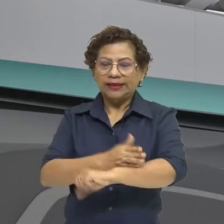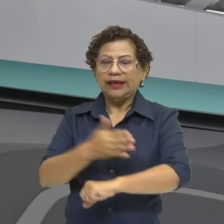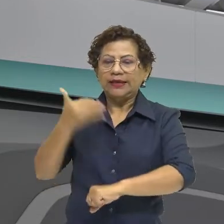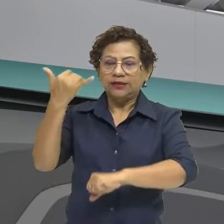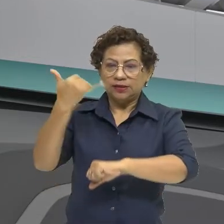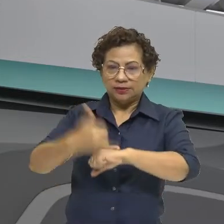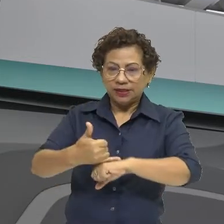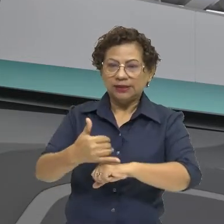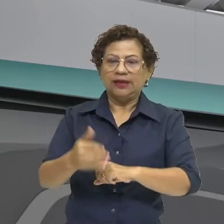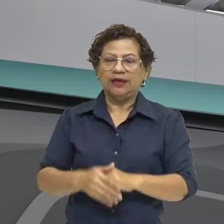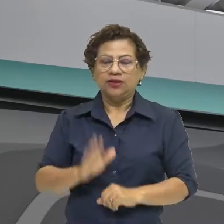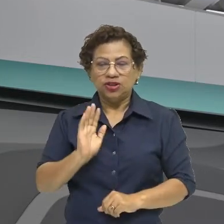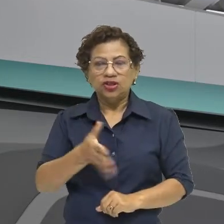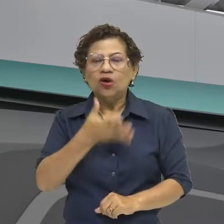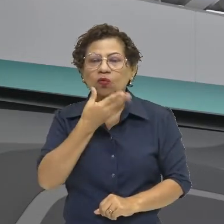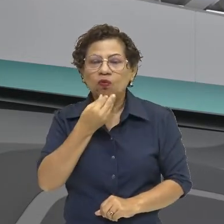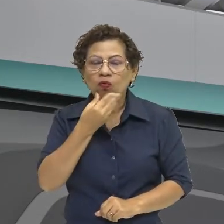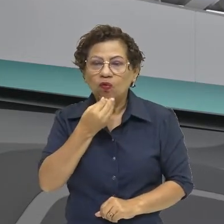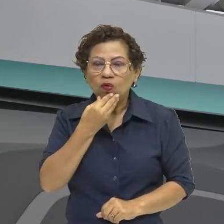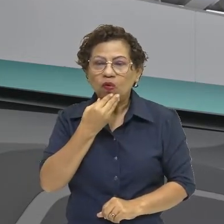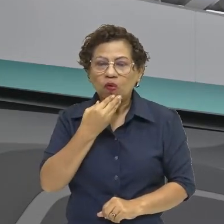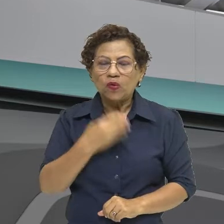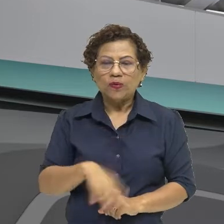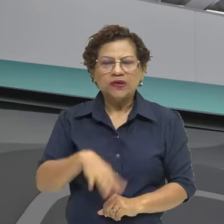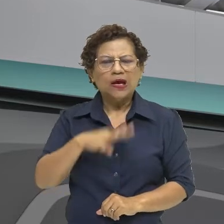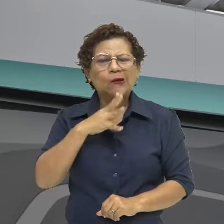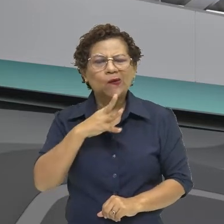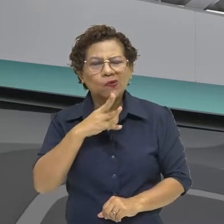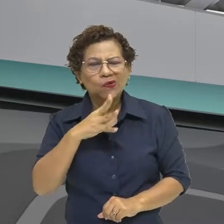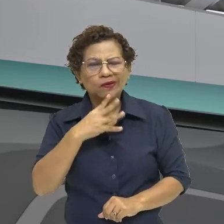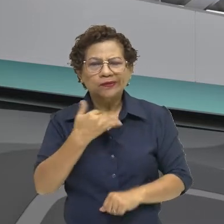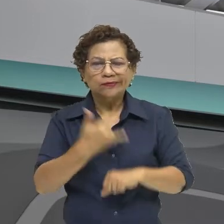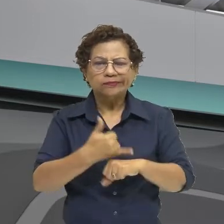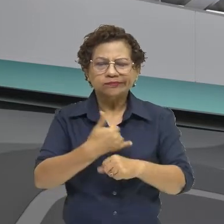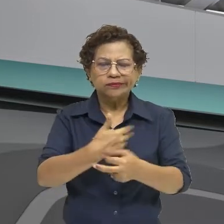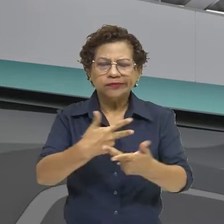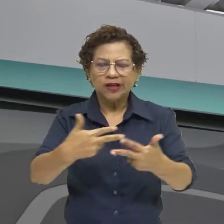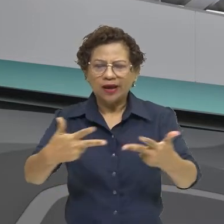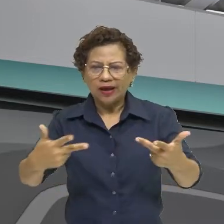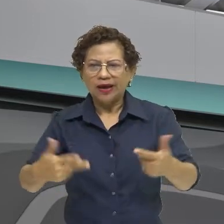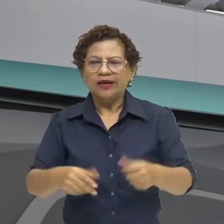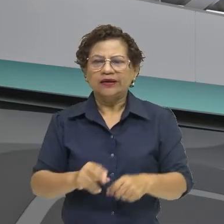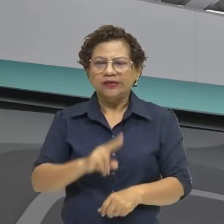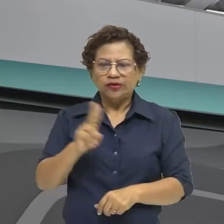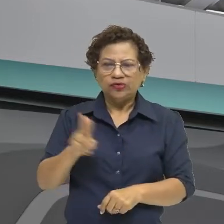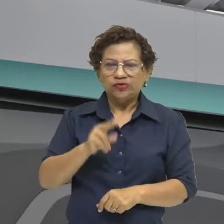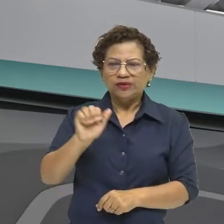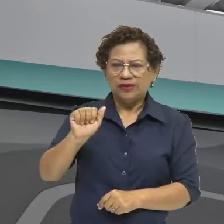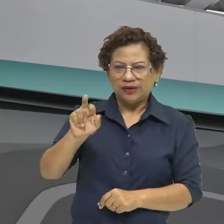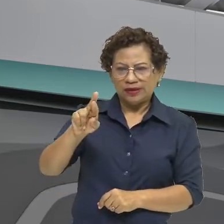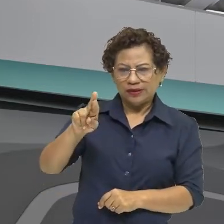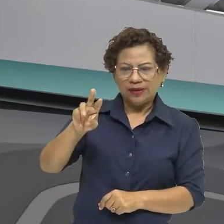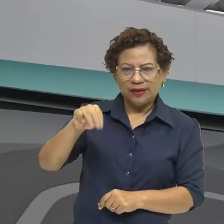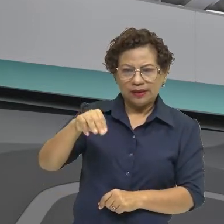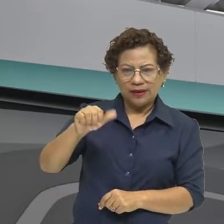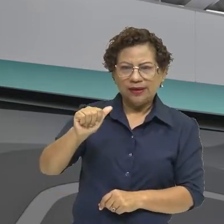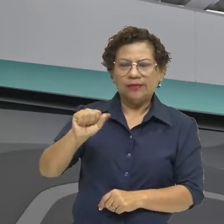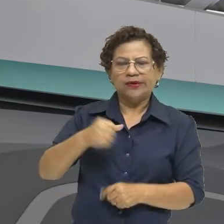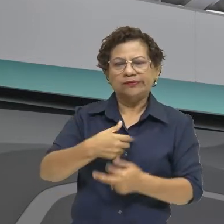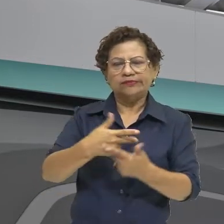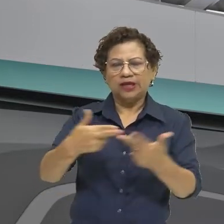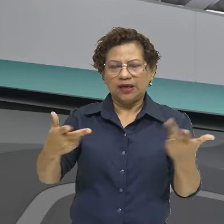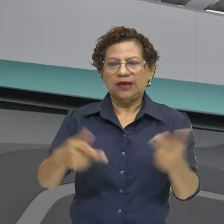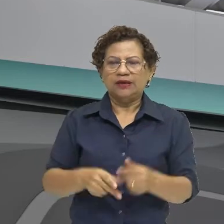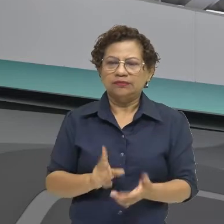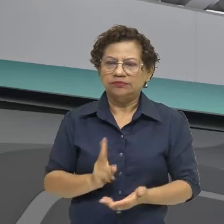homem já vai fundir, trabalhar com cobre, fazer uma arma muito mais detalhada. Continua o quê? Um homem